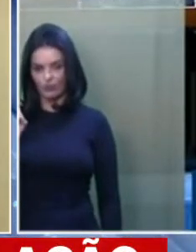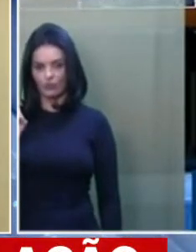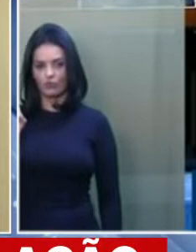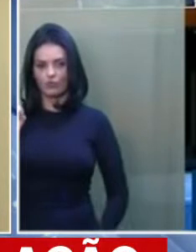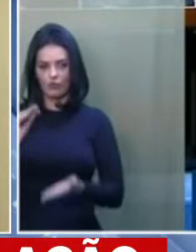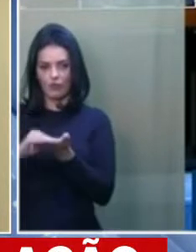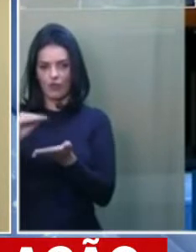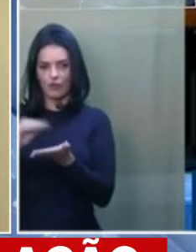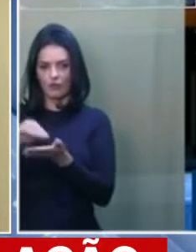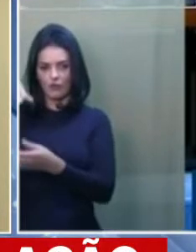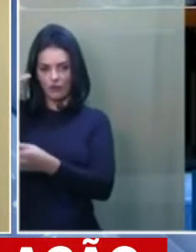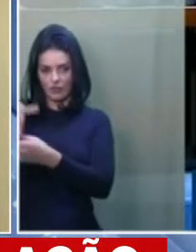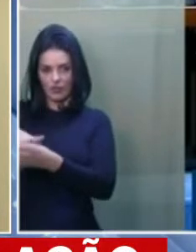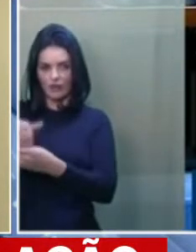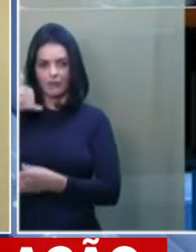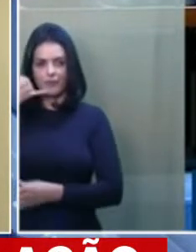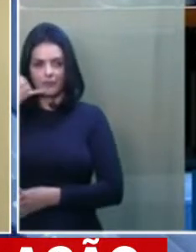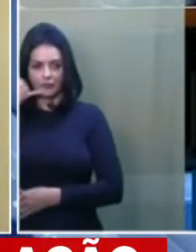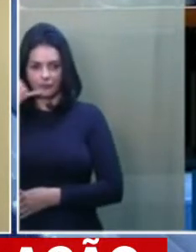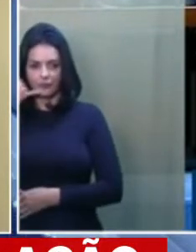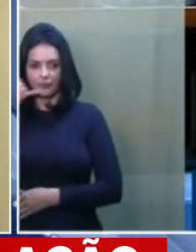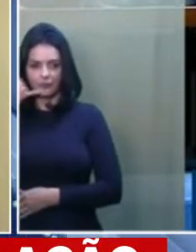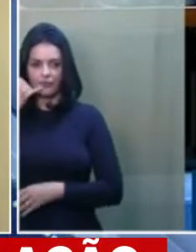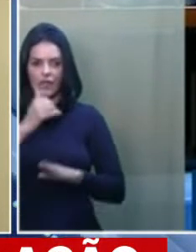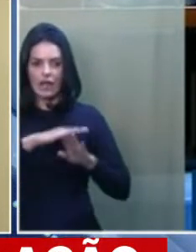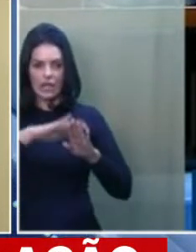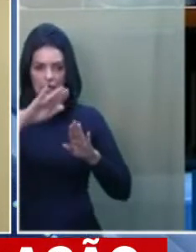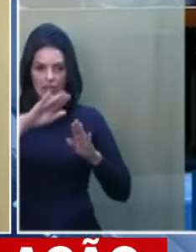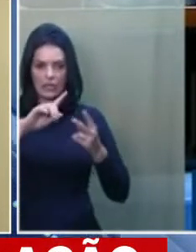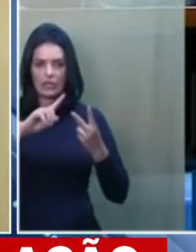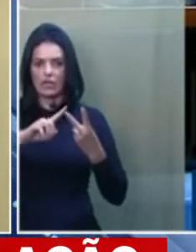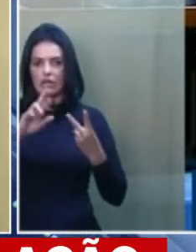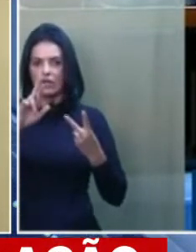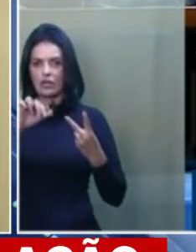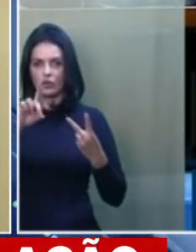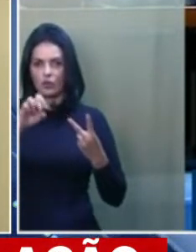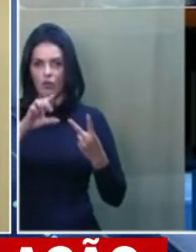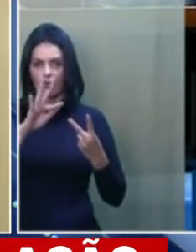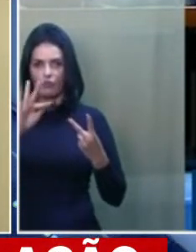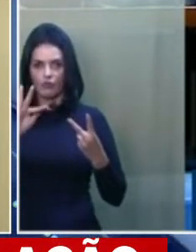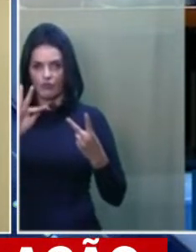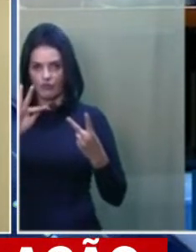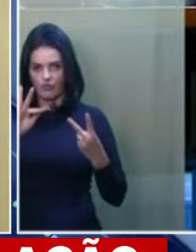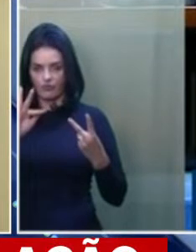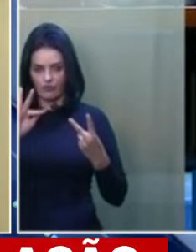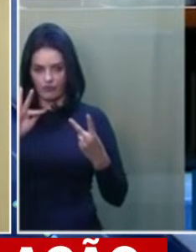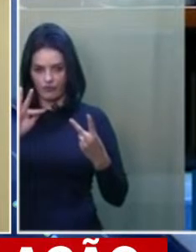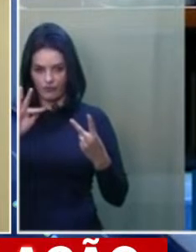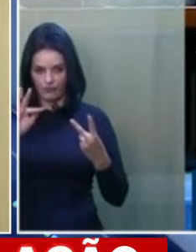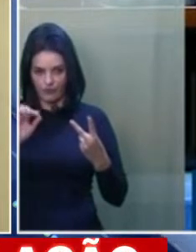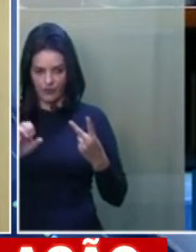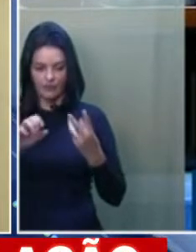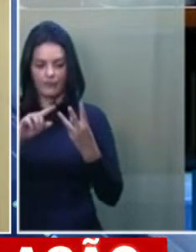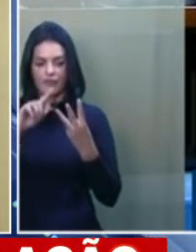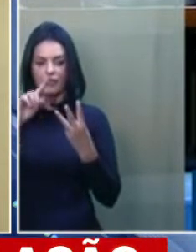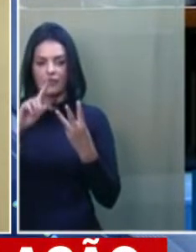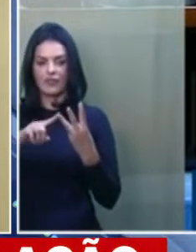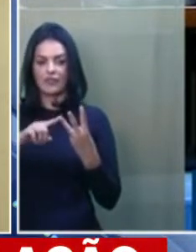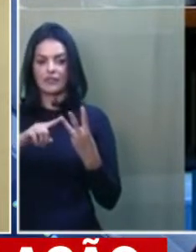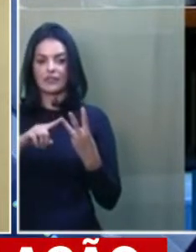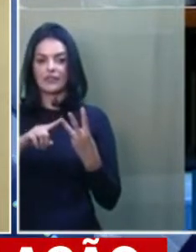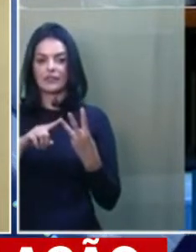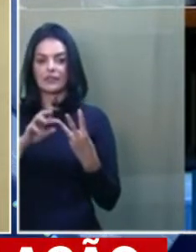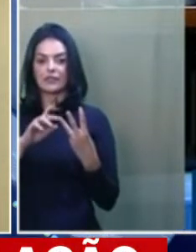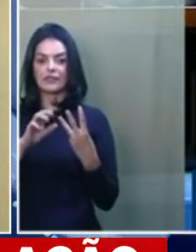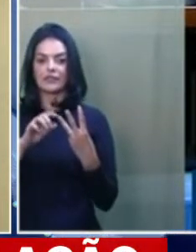firme e confiável que possa ser pago no prazo de